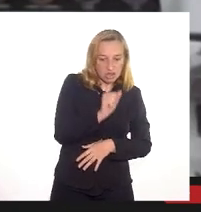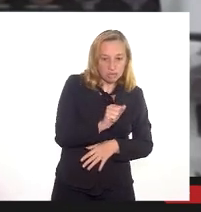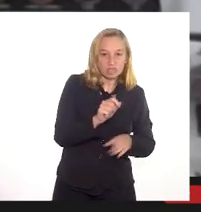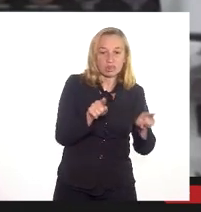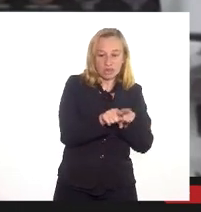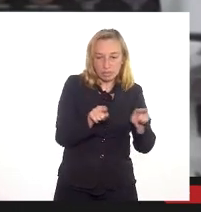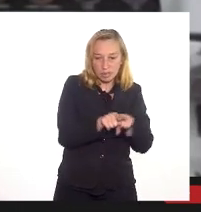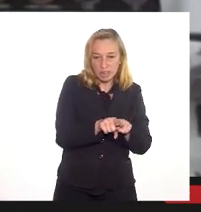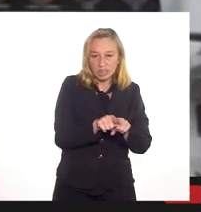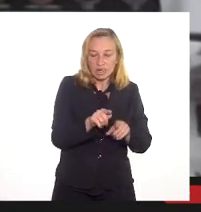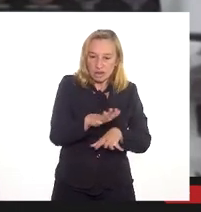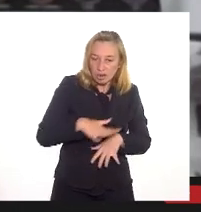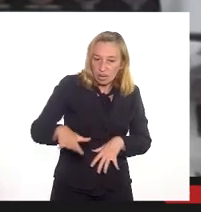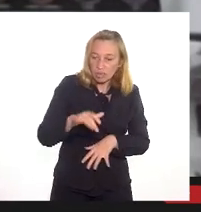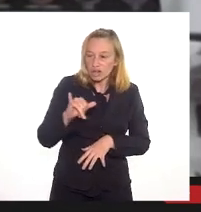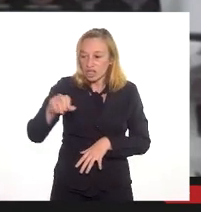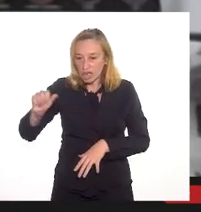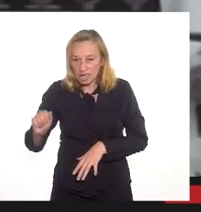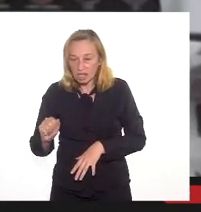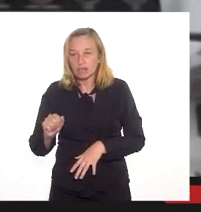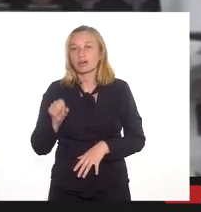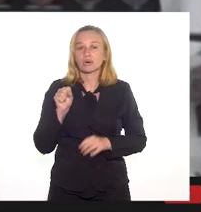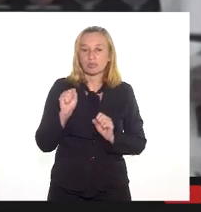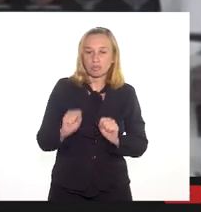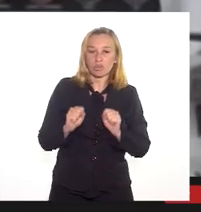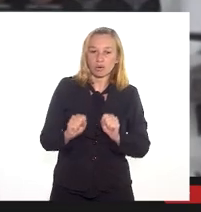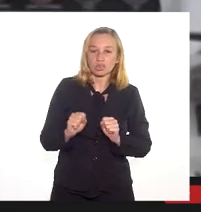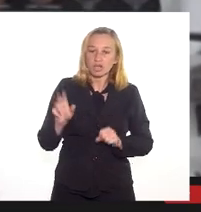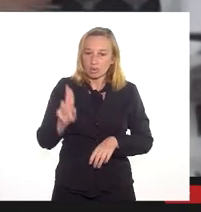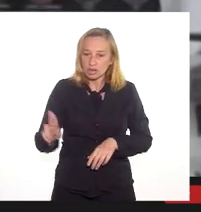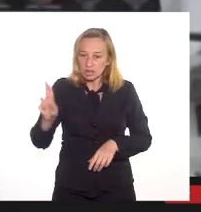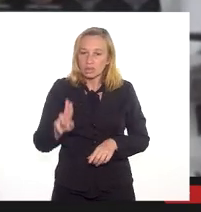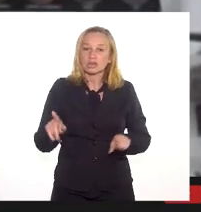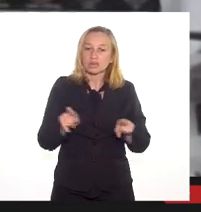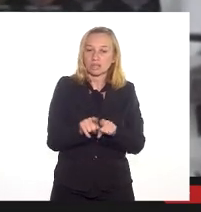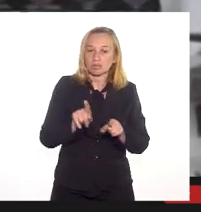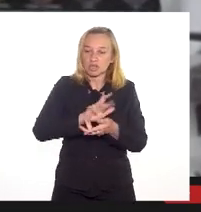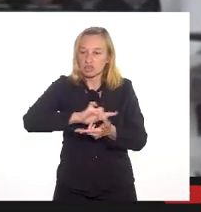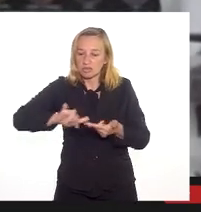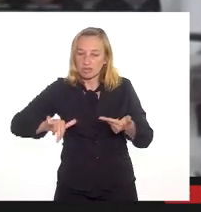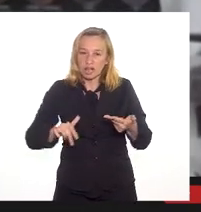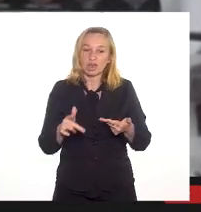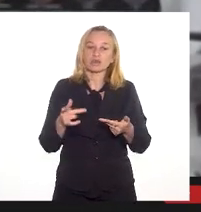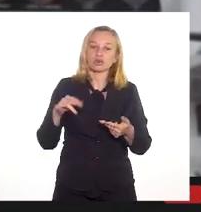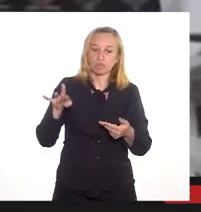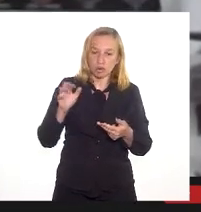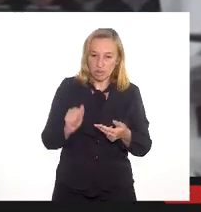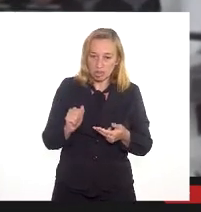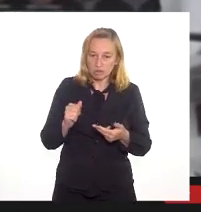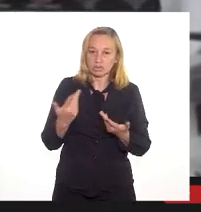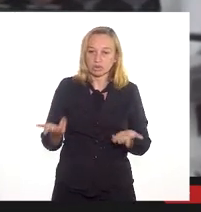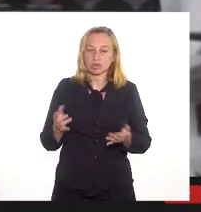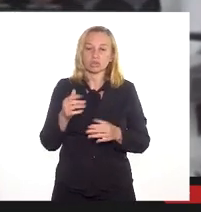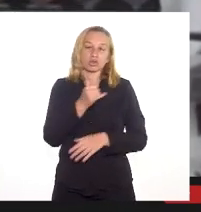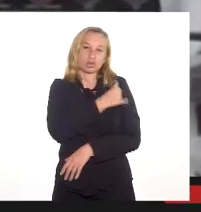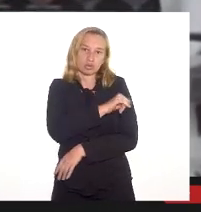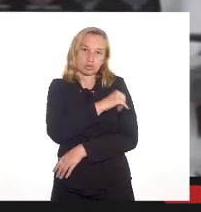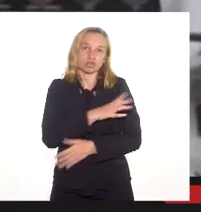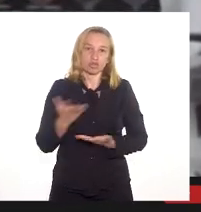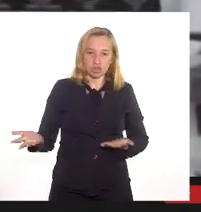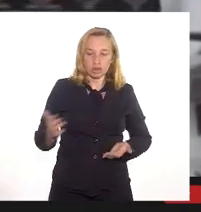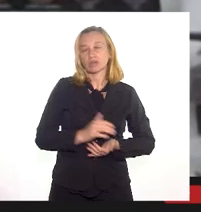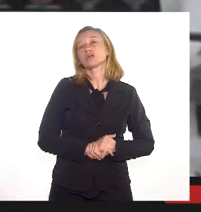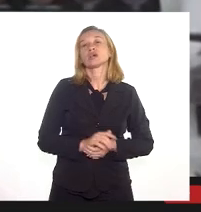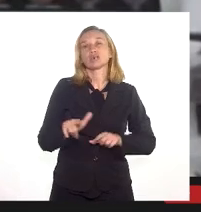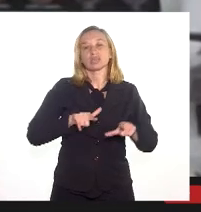uma área destinada para o INCRA para que ele possa estar utilizando de diversos programas. O superintendente aqui do Rio de Janeiro está fazendo